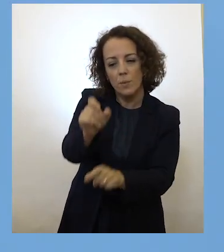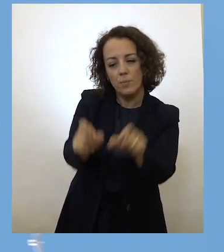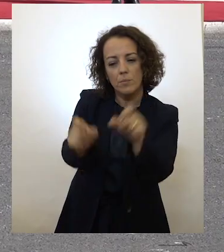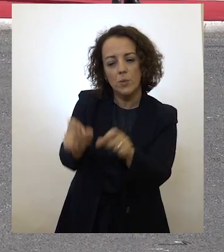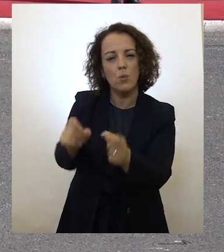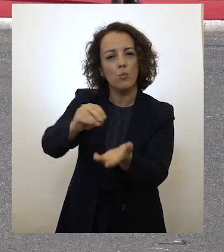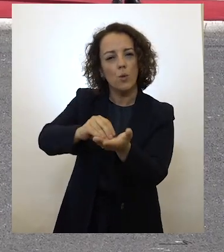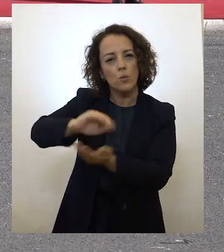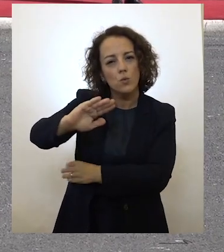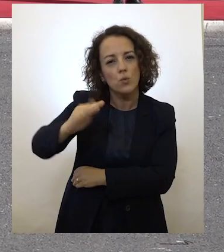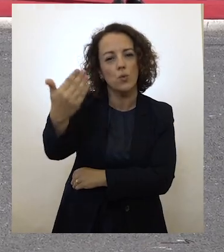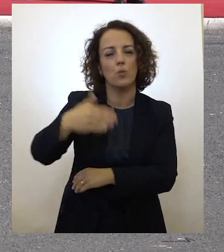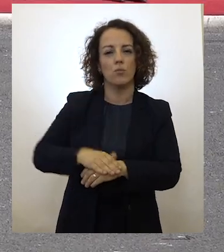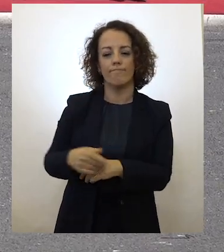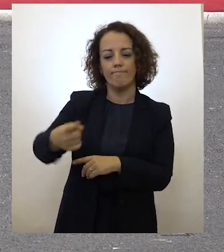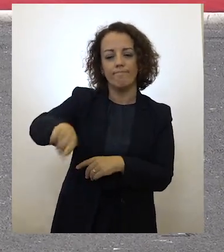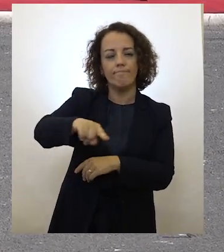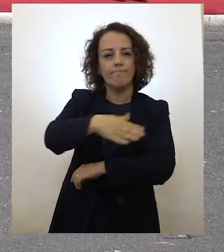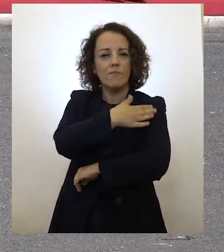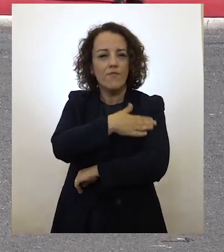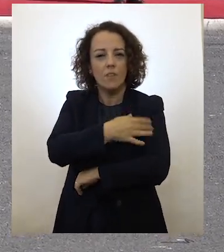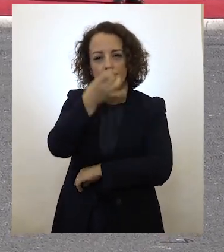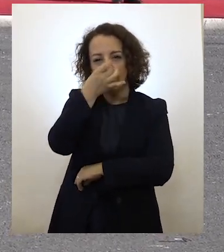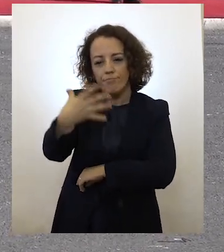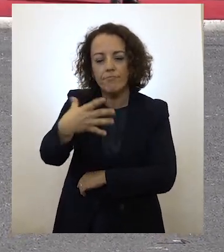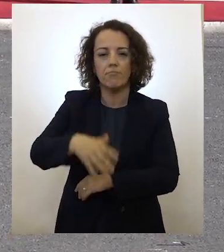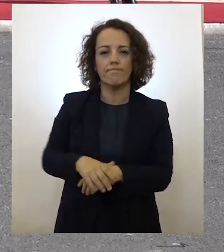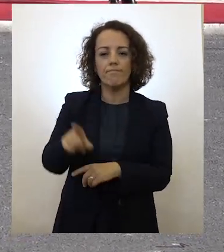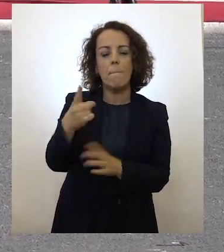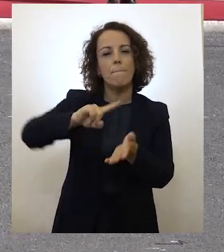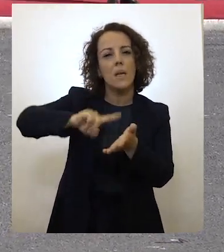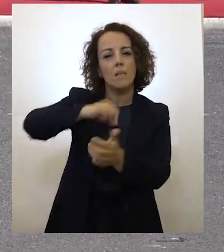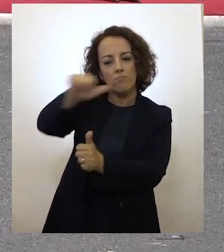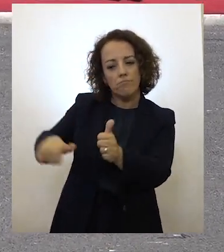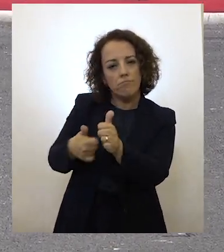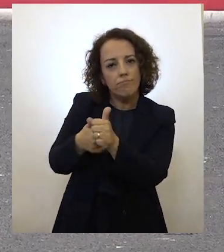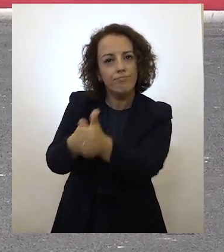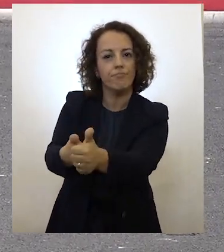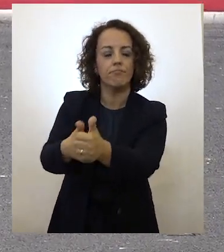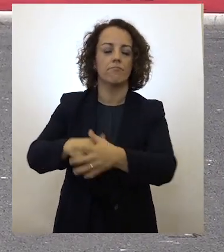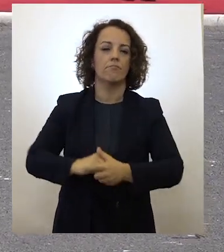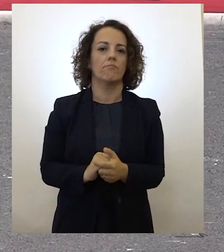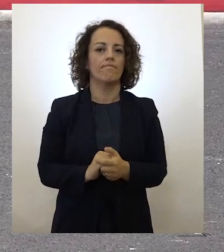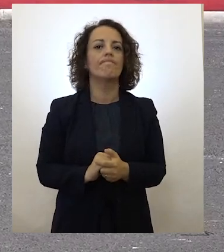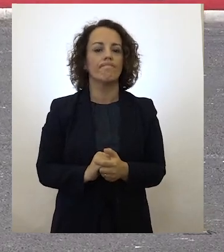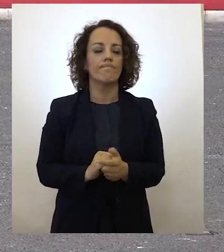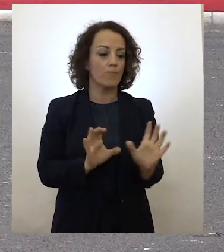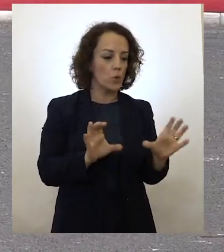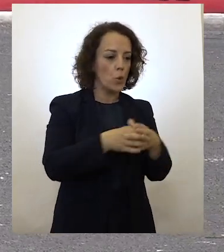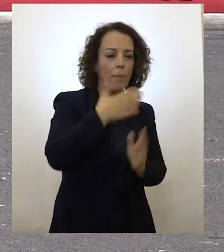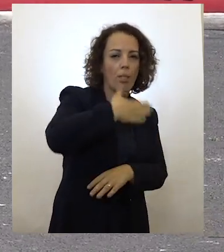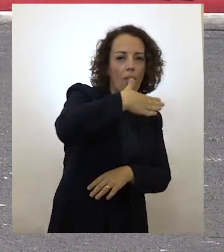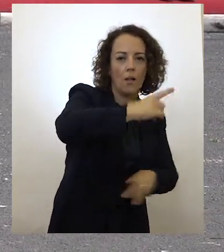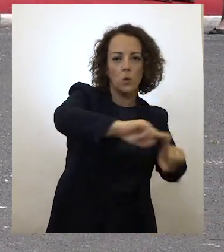pobres, vulneráveis e dependentes. Do pacto entre gerações, tentando